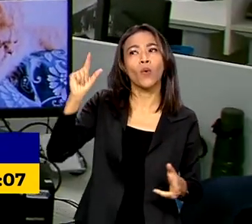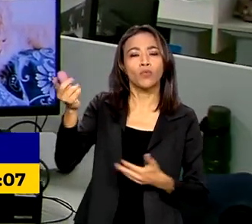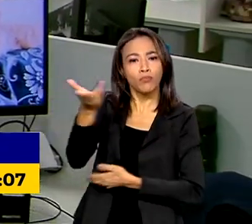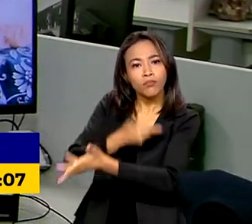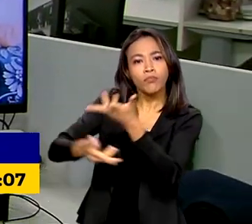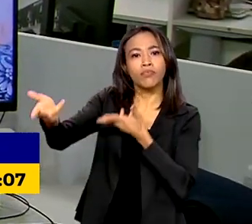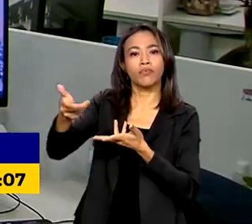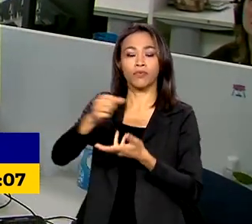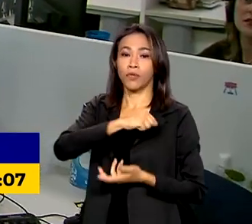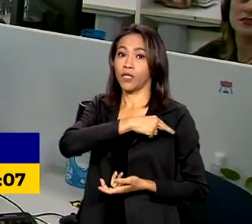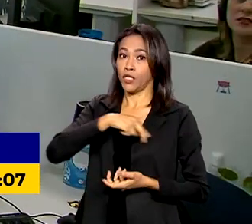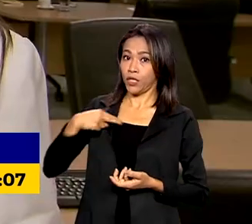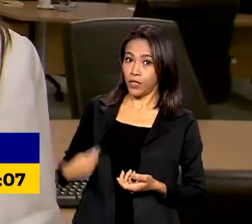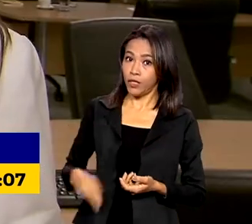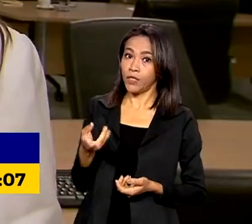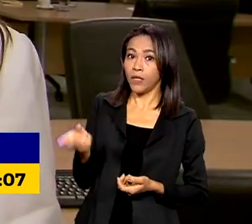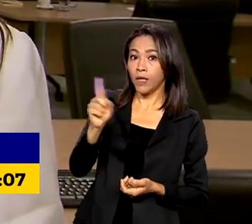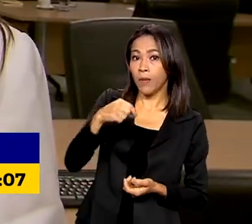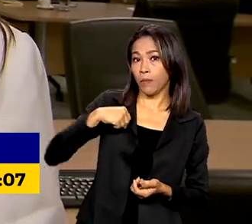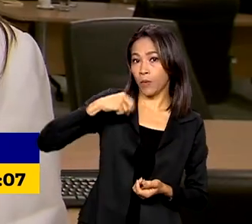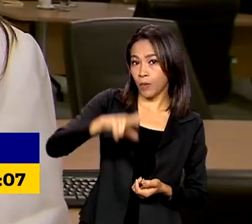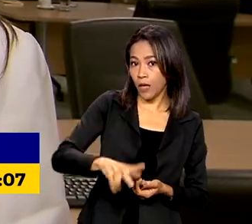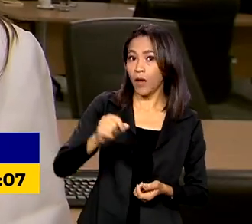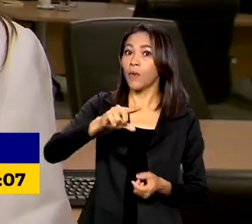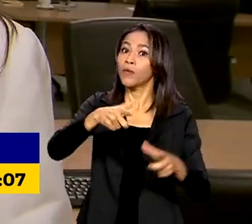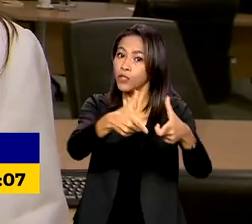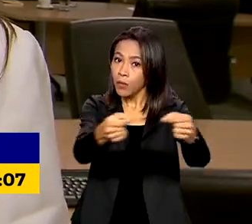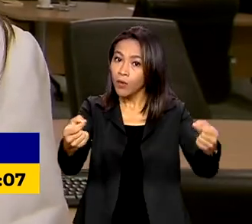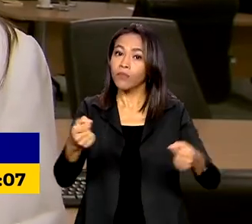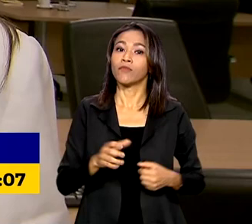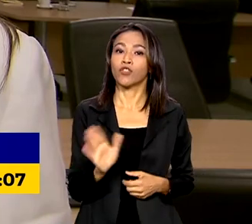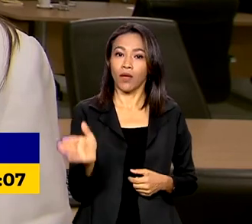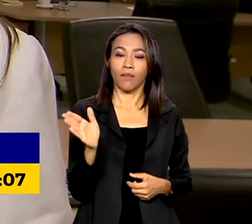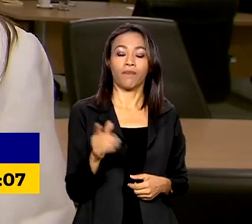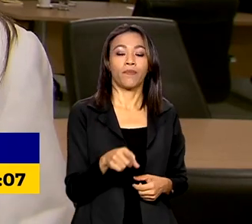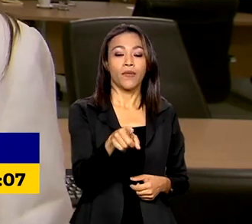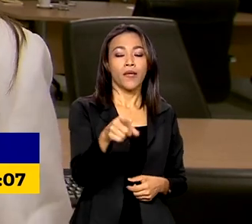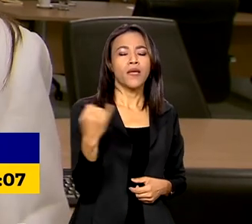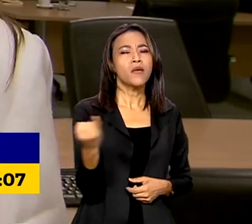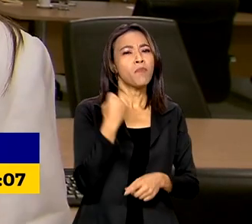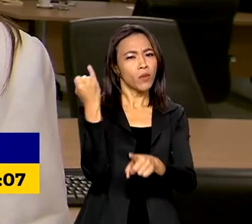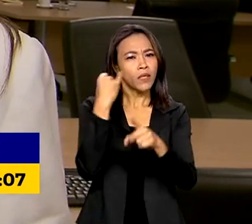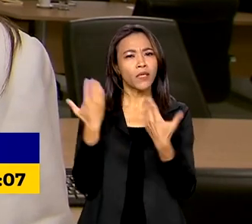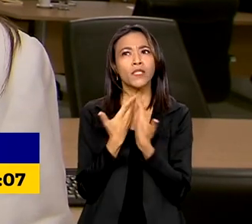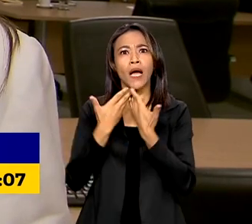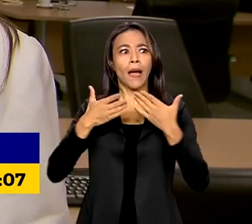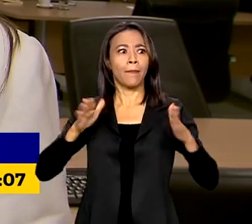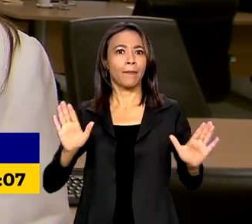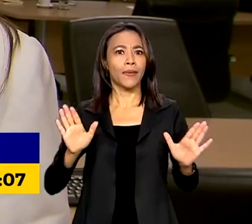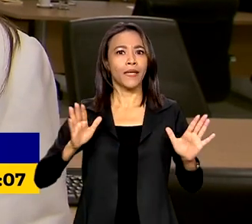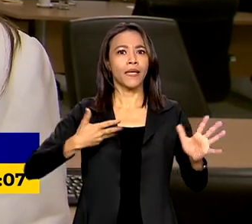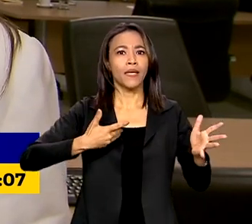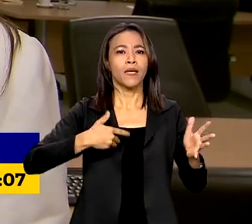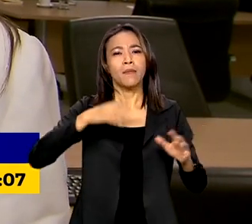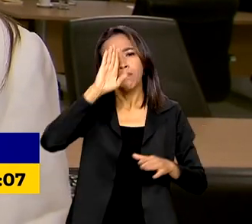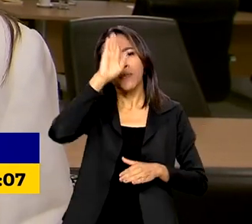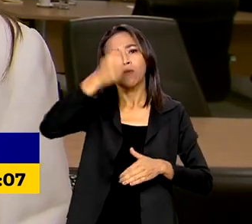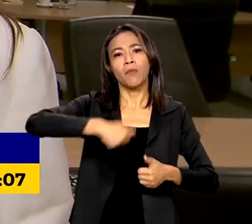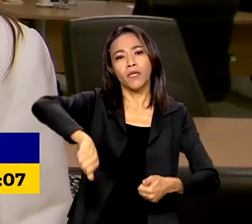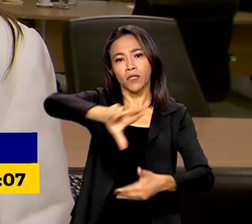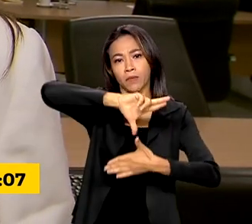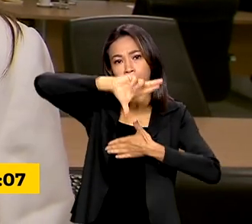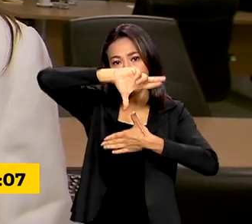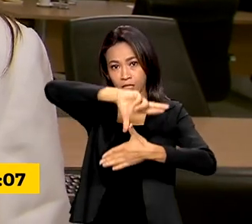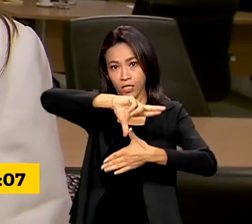China, Portugal e Japão. É muito importante para abrir as fronteiras, especialmente a América Latina,